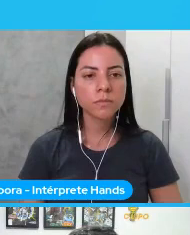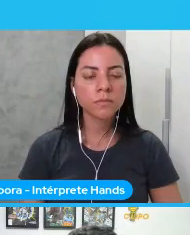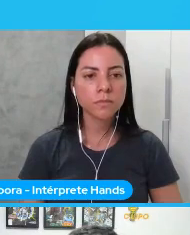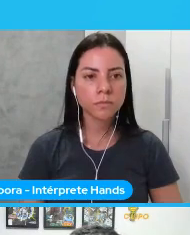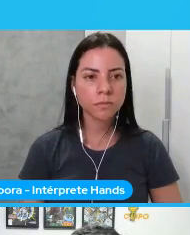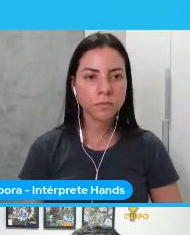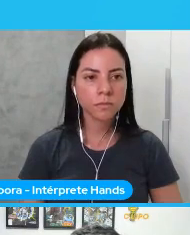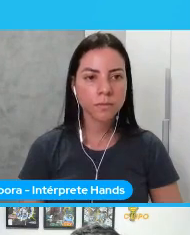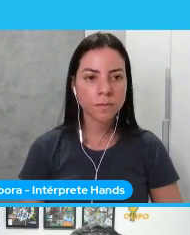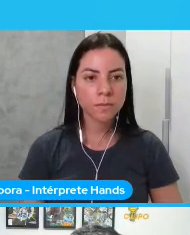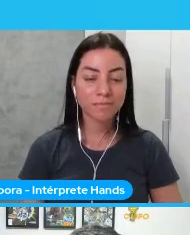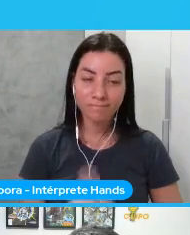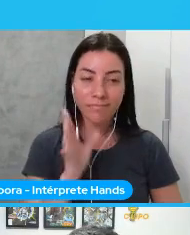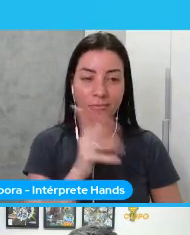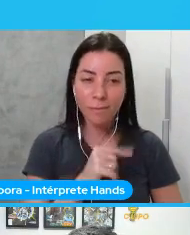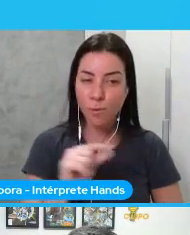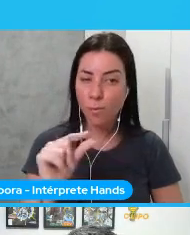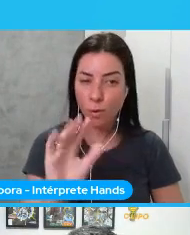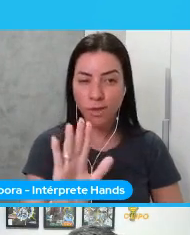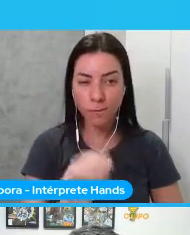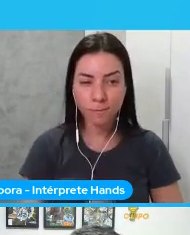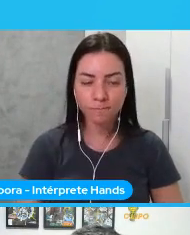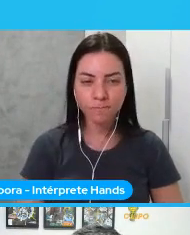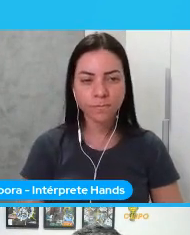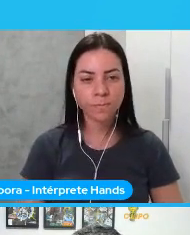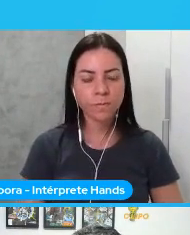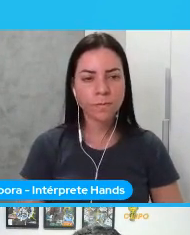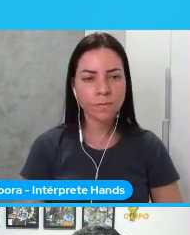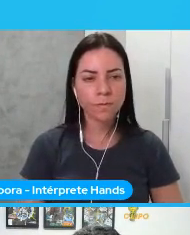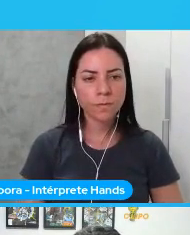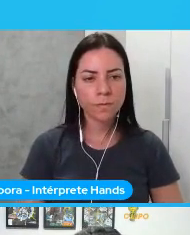esse papel vai demorar um pouquinho nessa